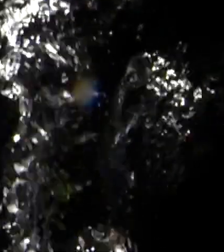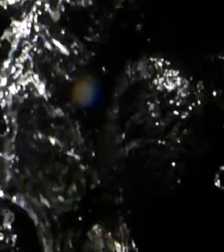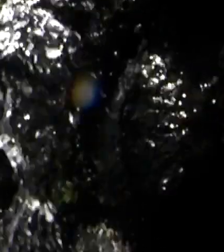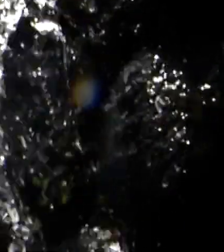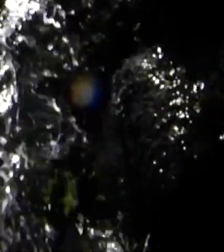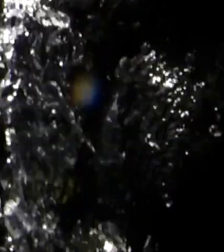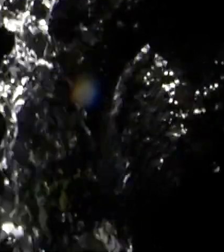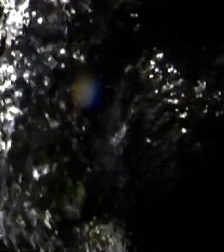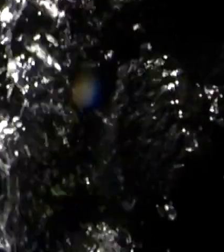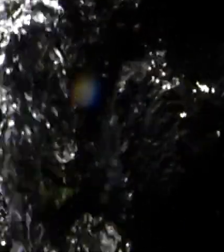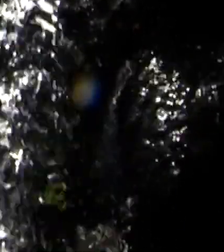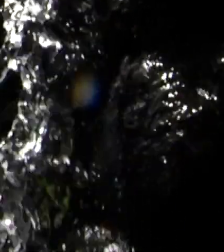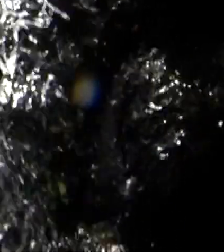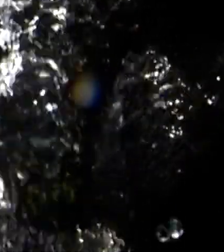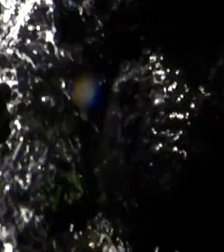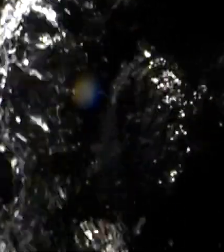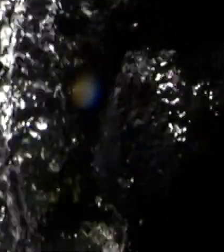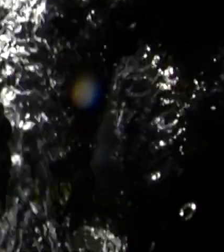Quintena Coelho